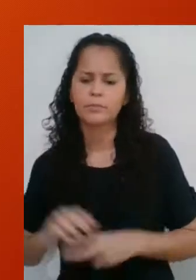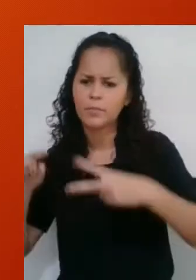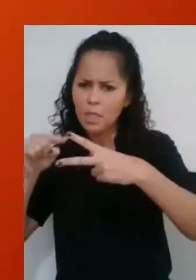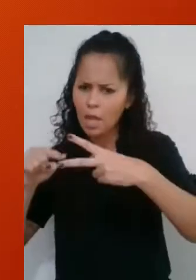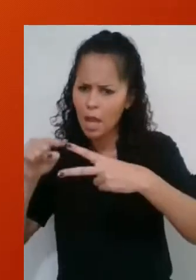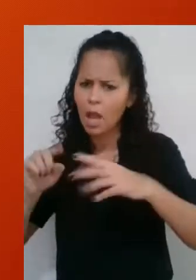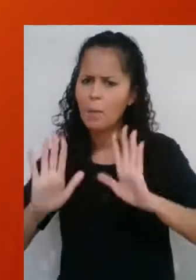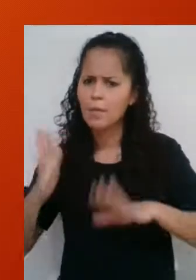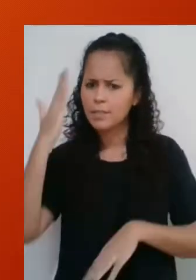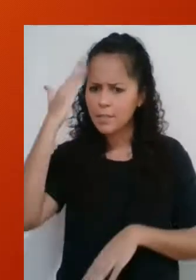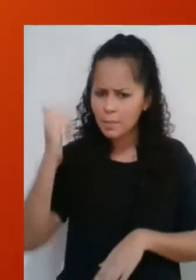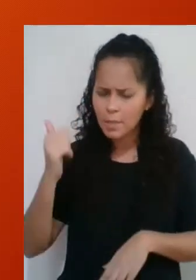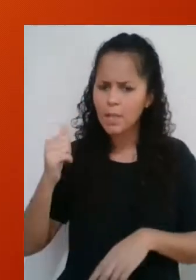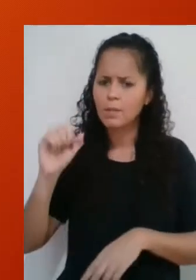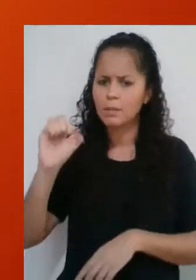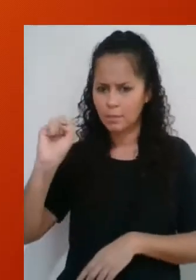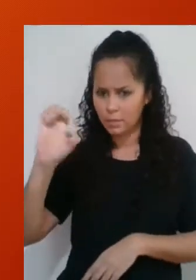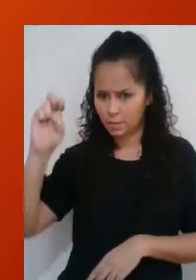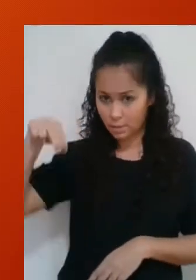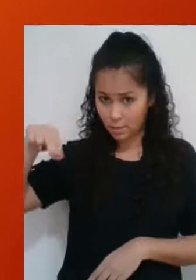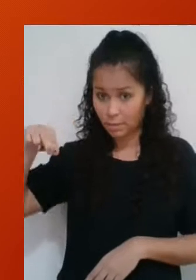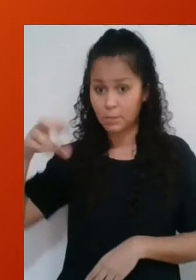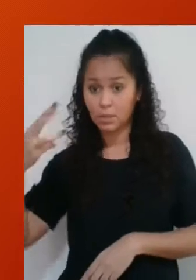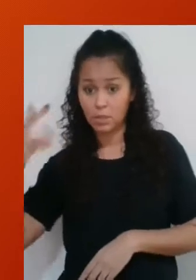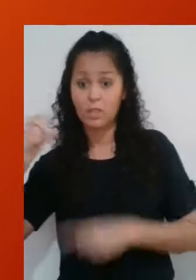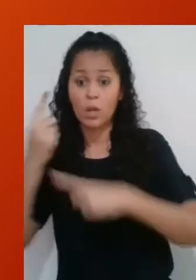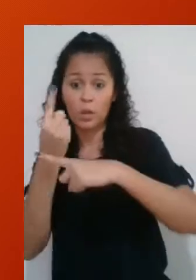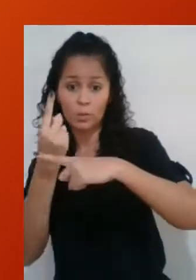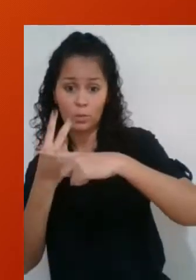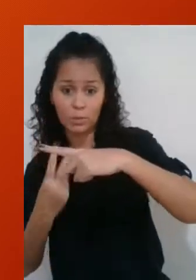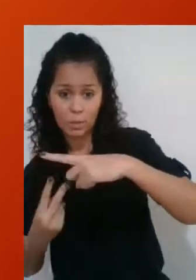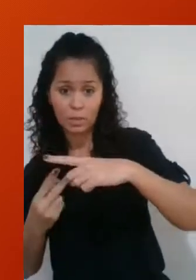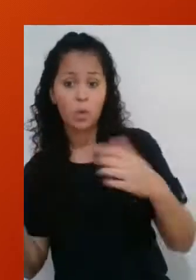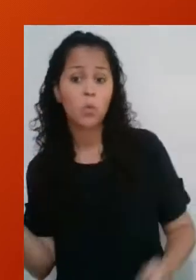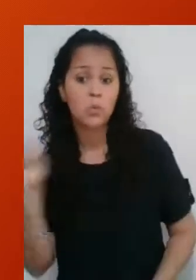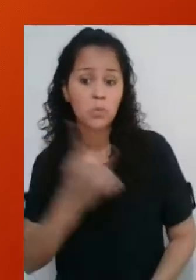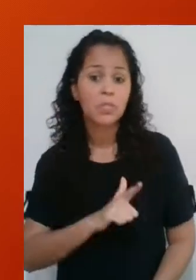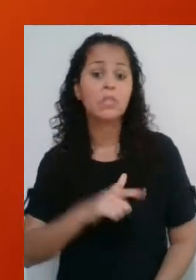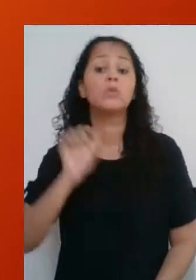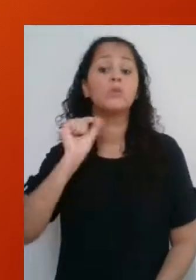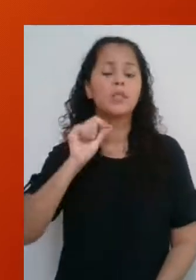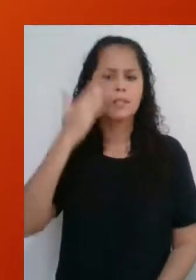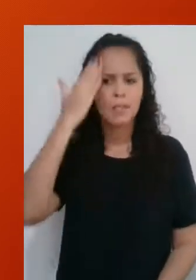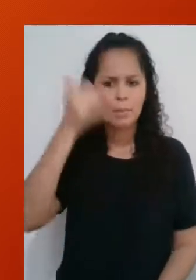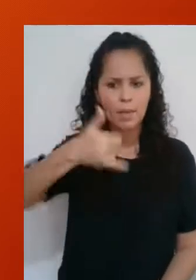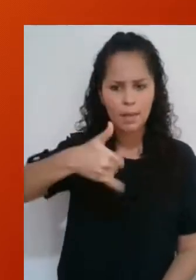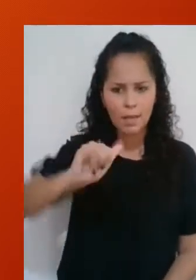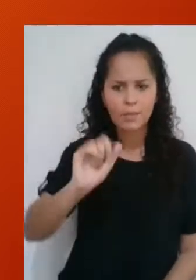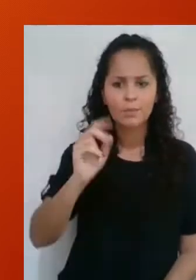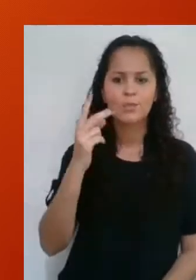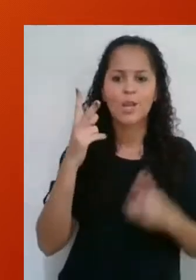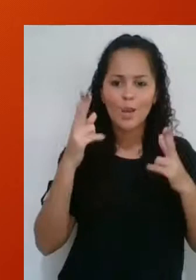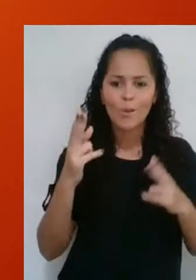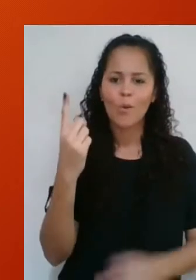de 30 graus. Mas nós sabemos de cabeça que o seno de 30 graus vale meio. Dessa forma, eu consigo descobrir que